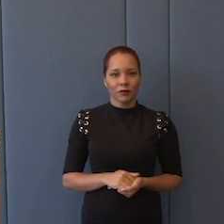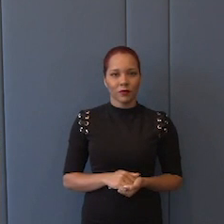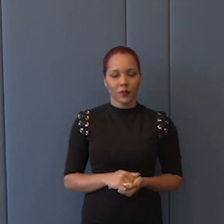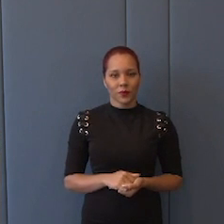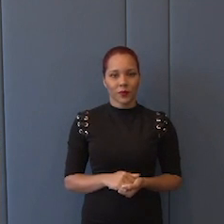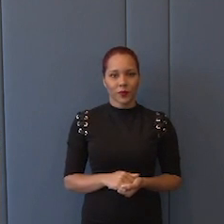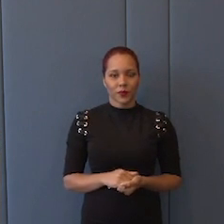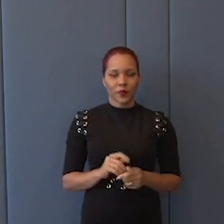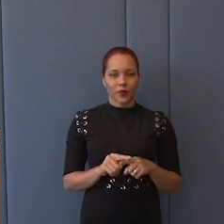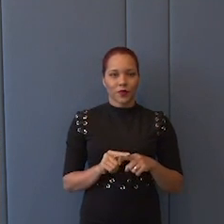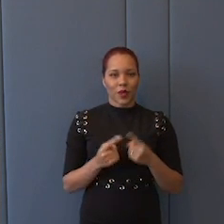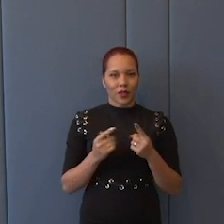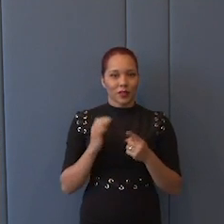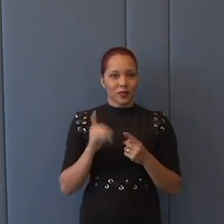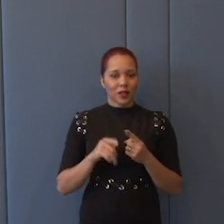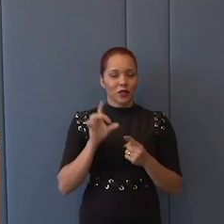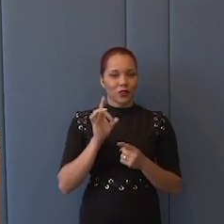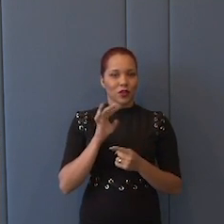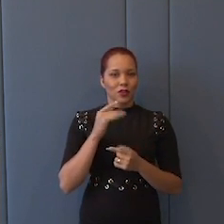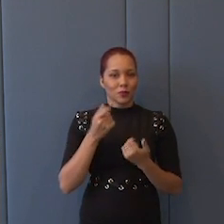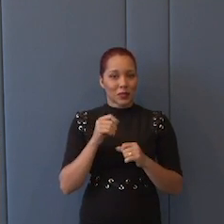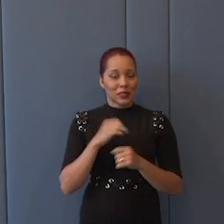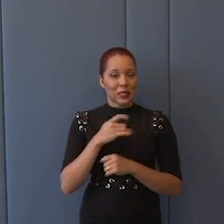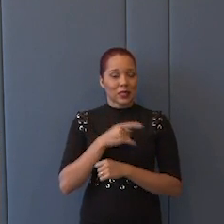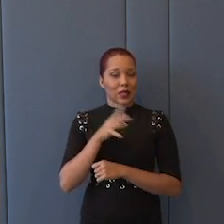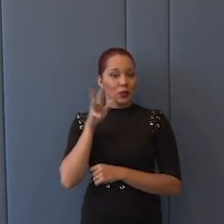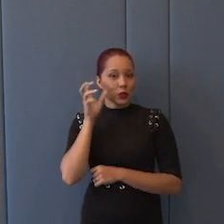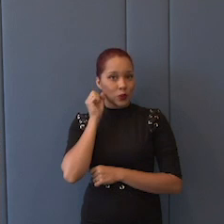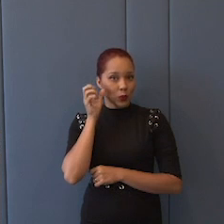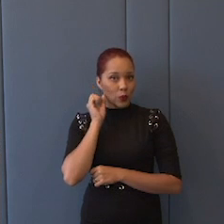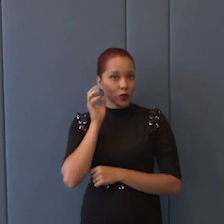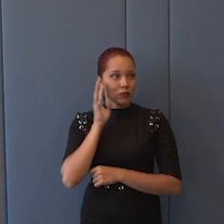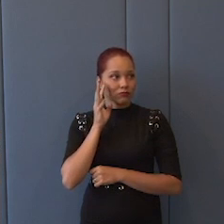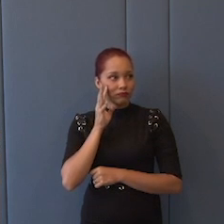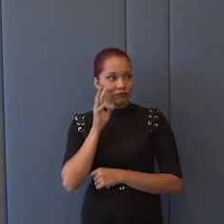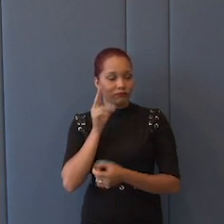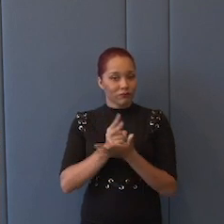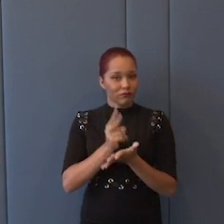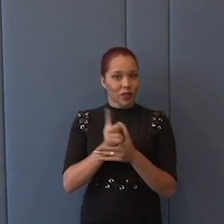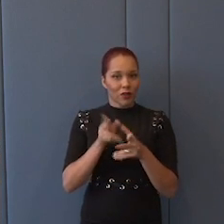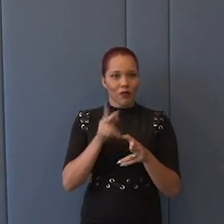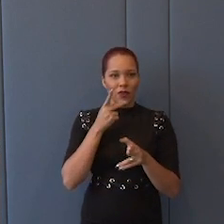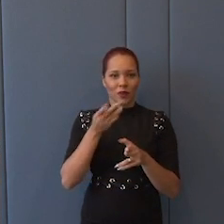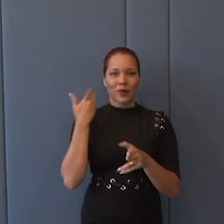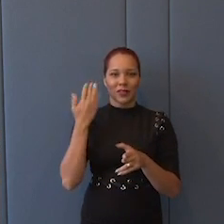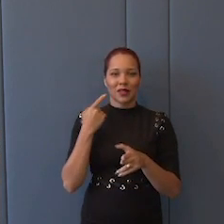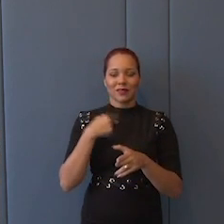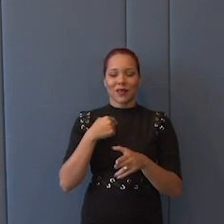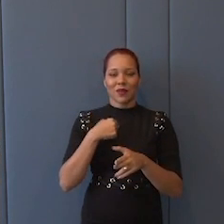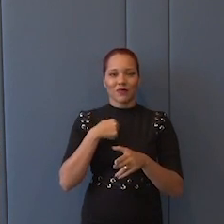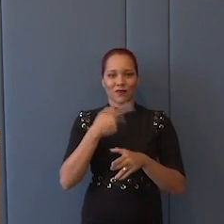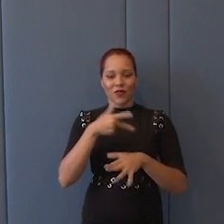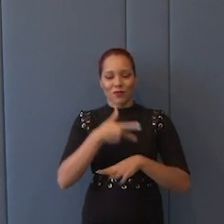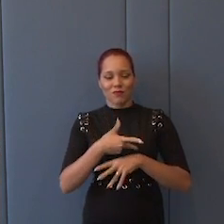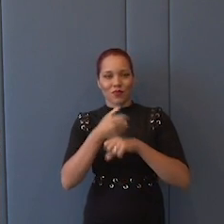mas é uma questão de escuta, de escuta permanente. Por isso eu também falei aqui outro dia na turma que estava tomando posse, como é importante que